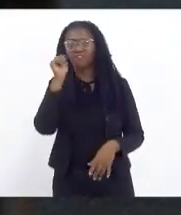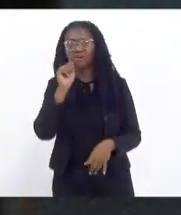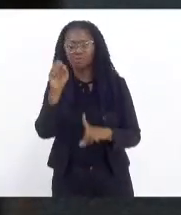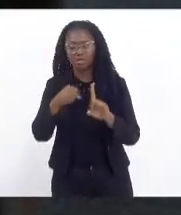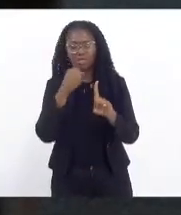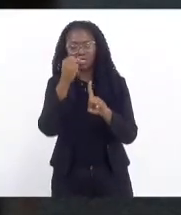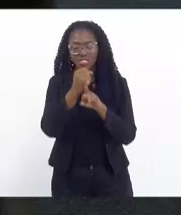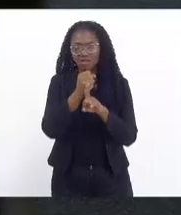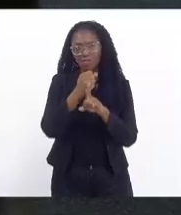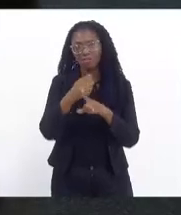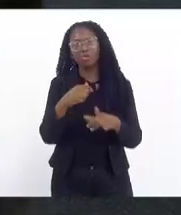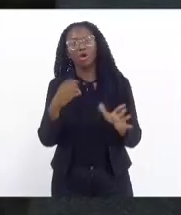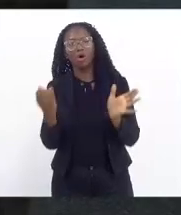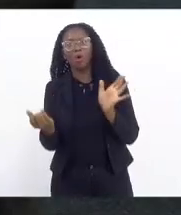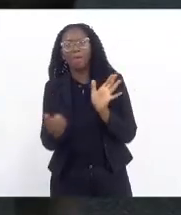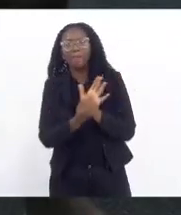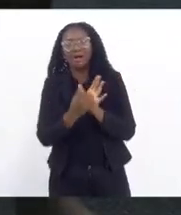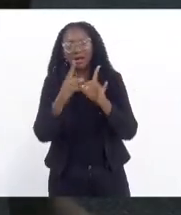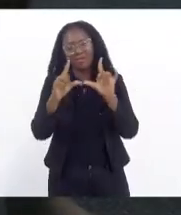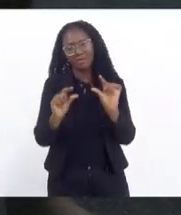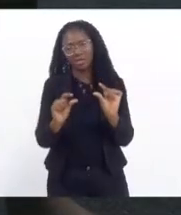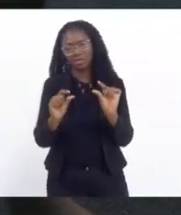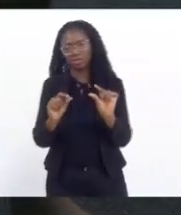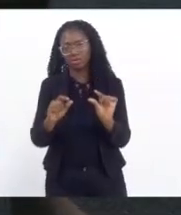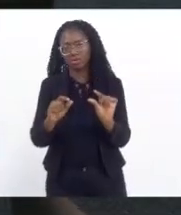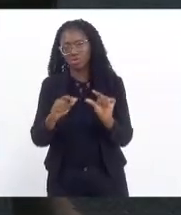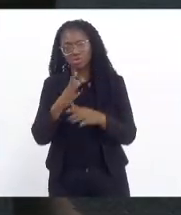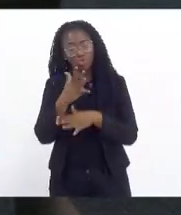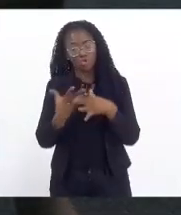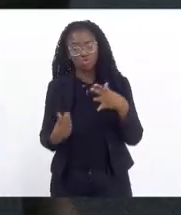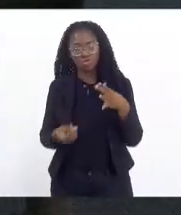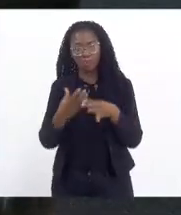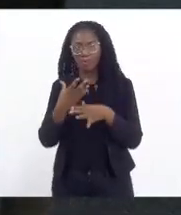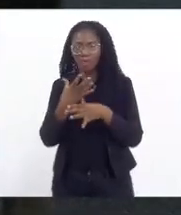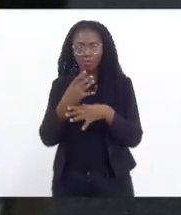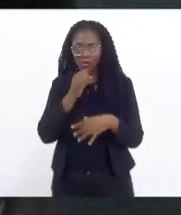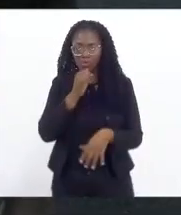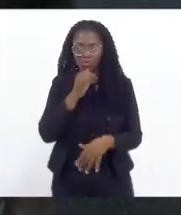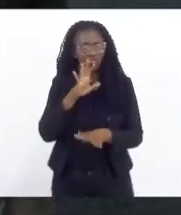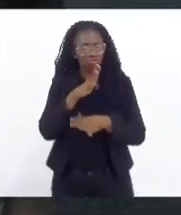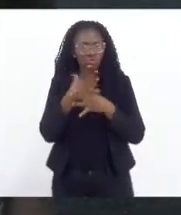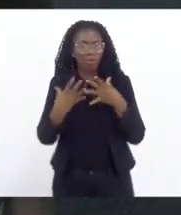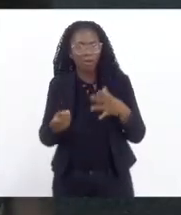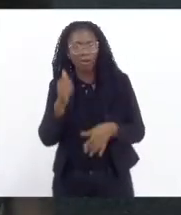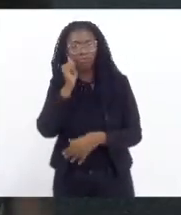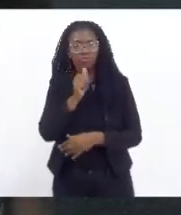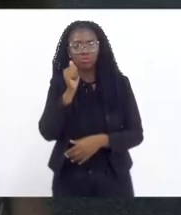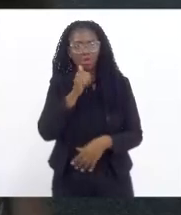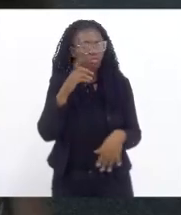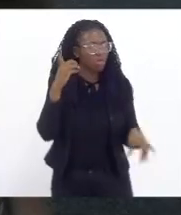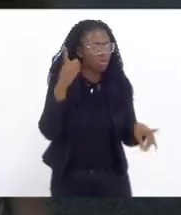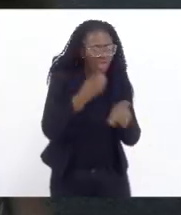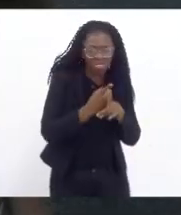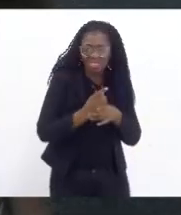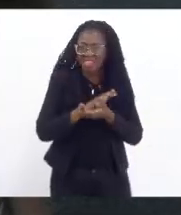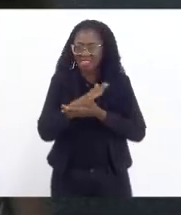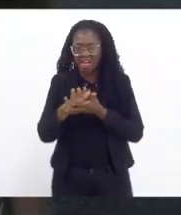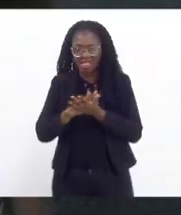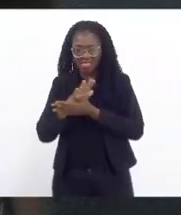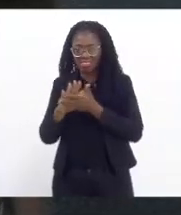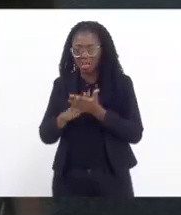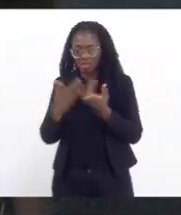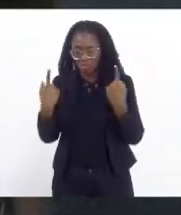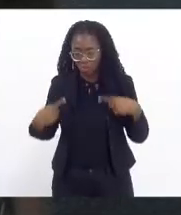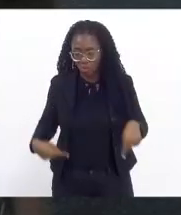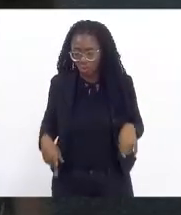subnotificação. Por exemplo, o desaparecimento de uma mulher que não foi encontrada ou cujo corpo não foi